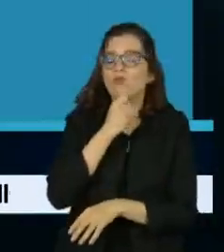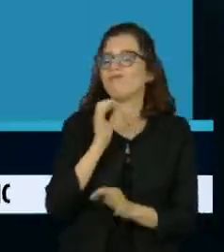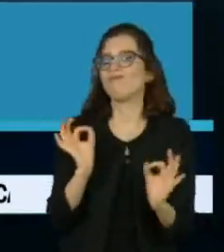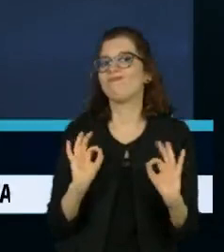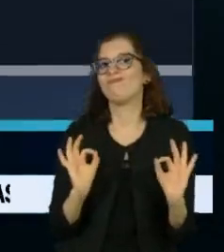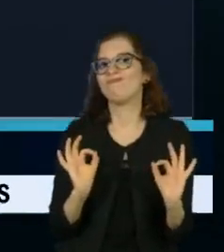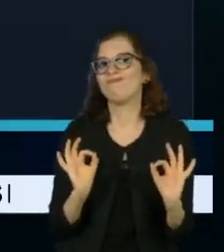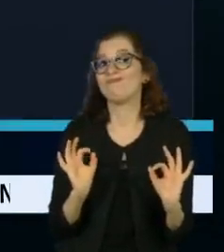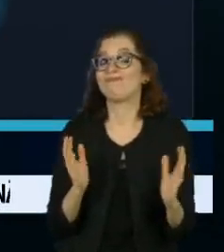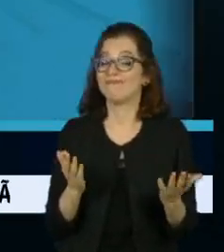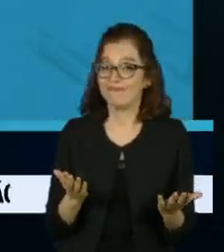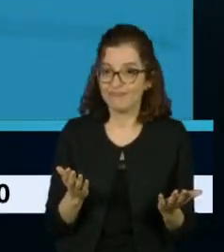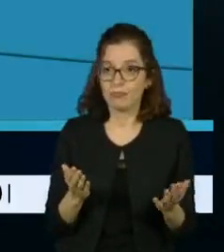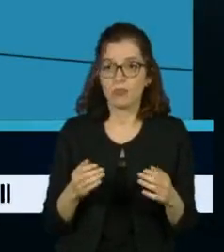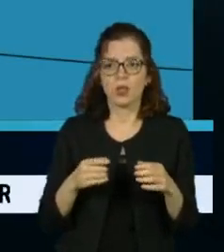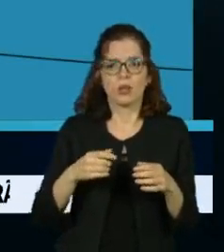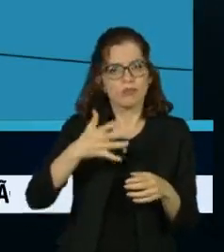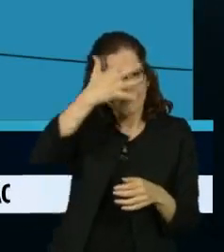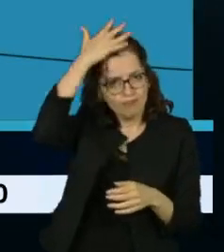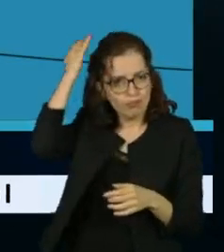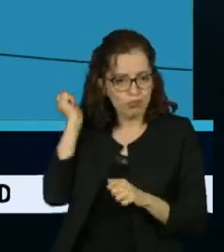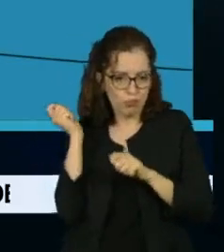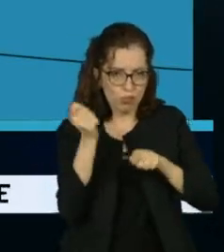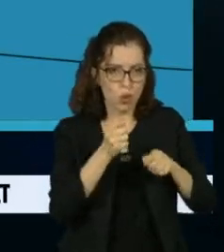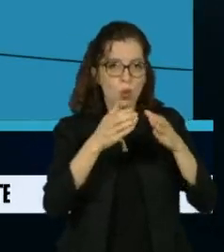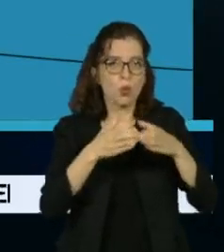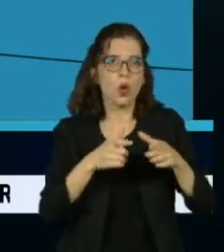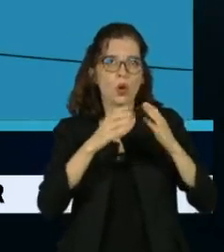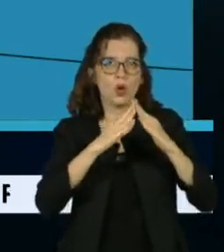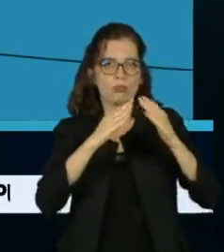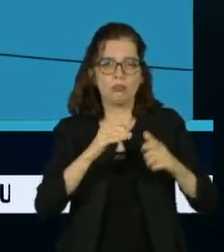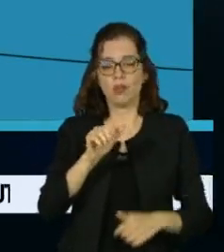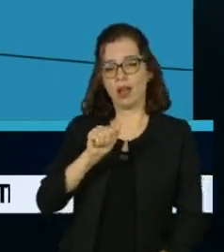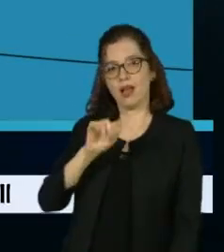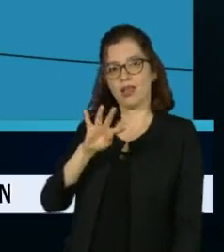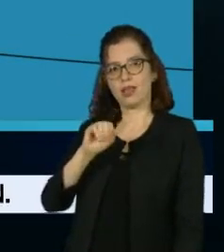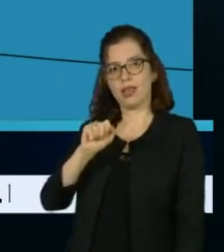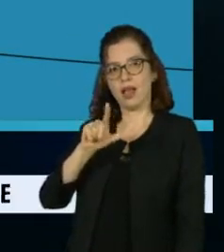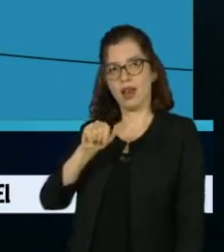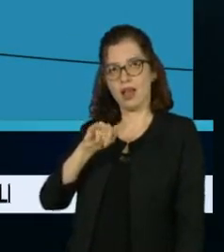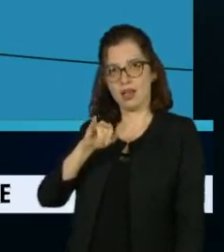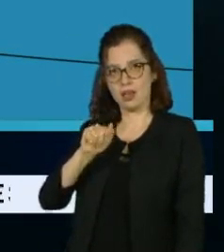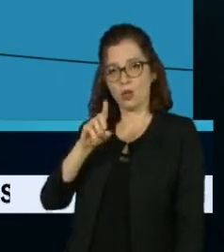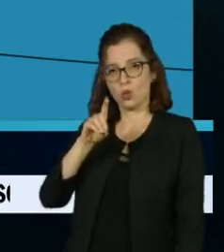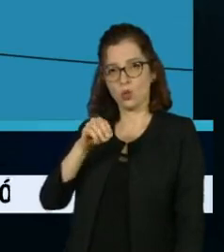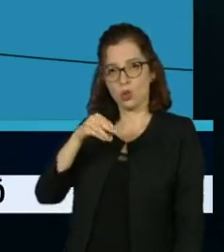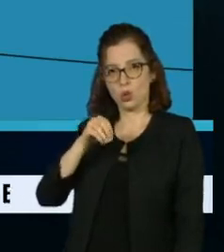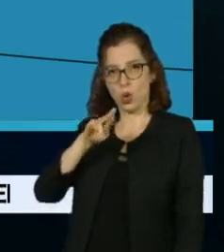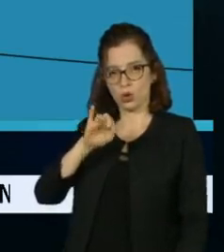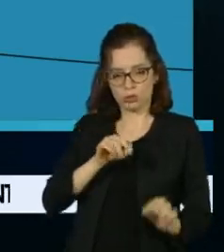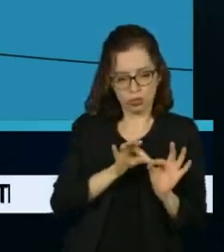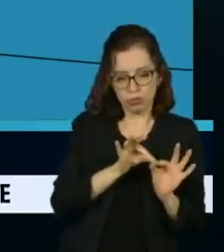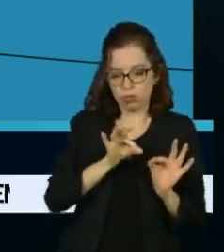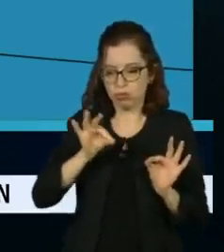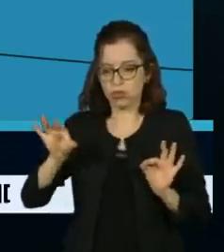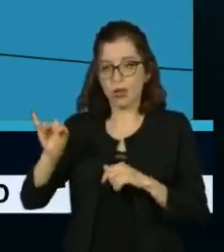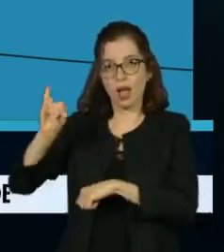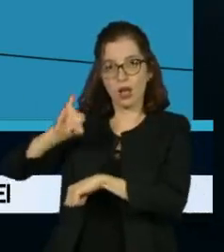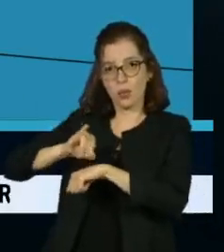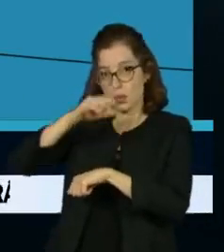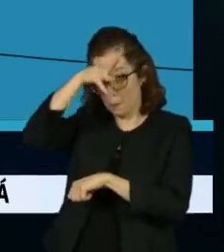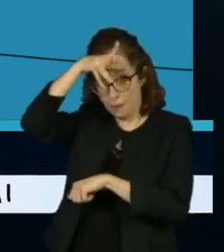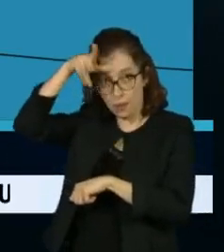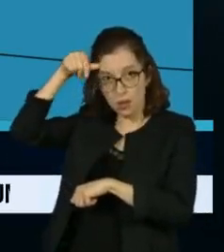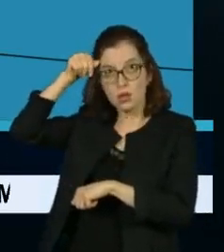Os corubos vivem entre os rios Quari e Ituí, no município de Atalaia do Norte, distante a 1